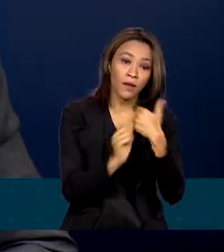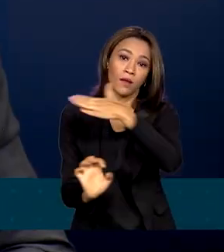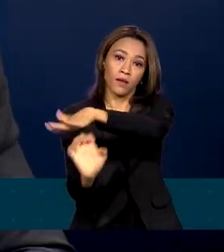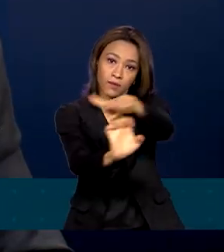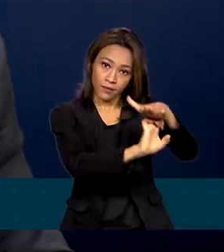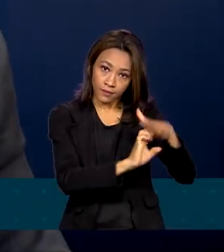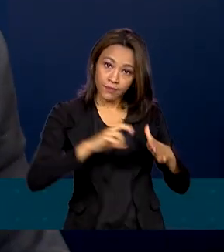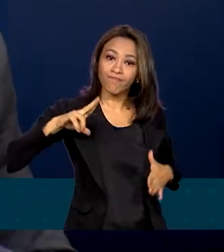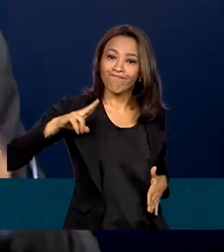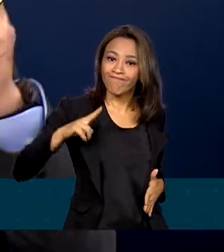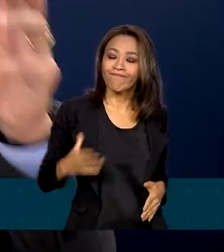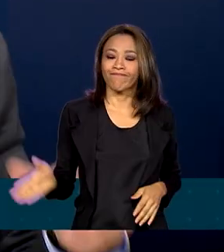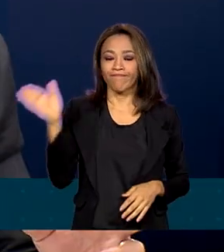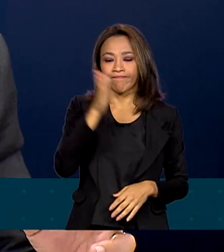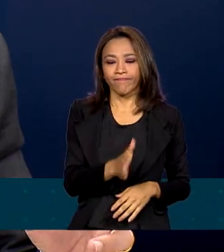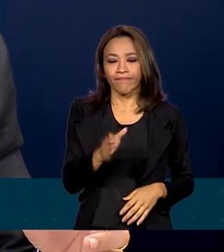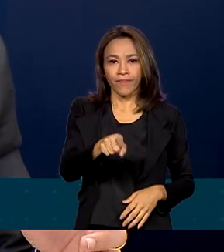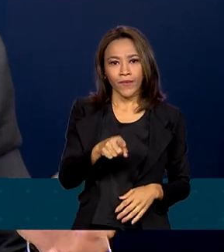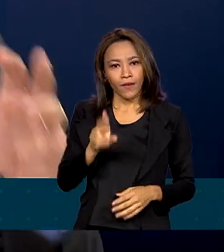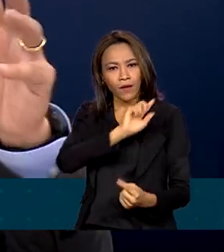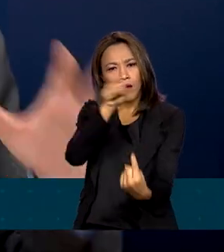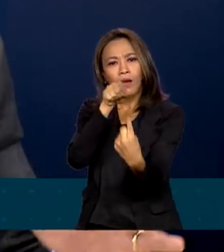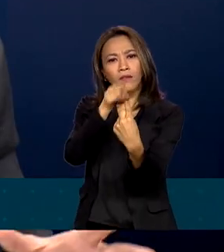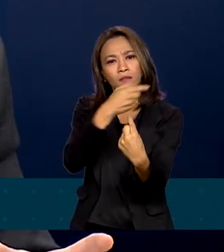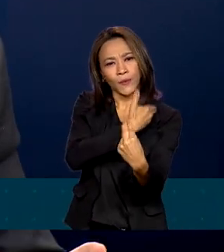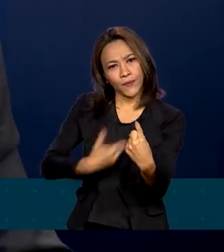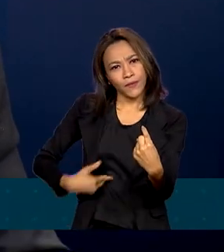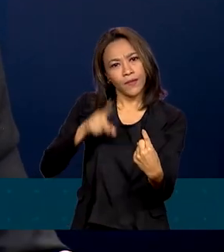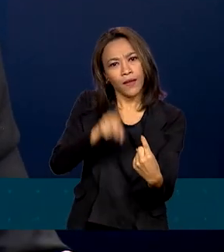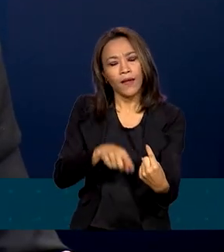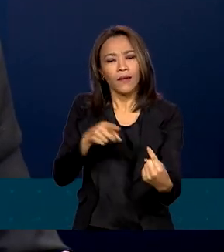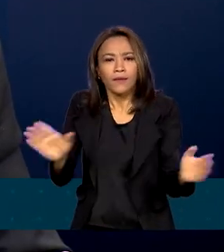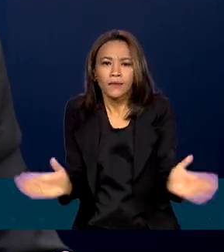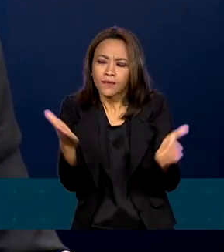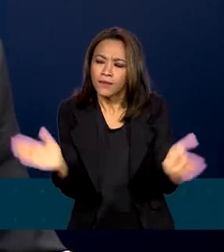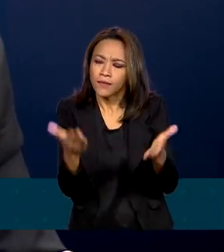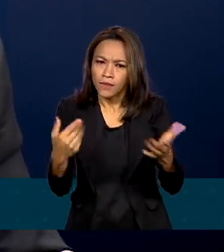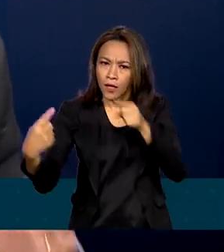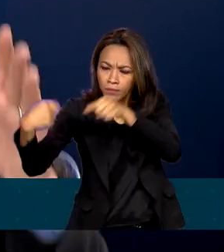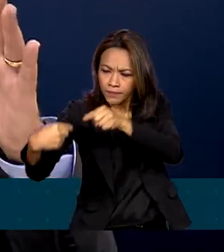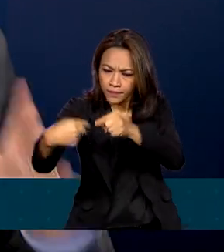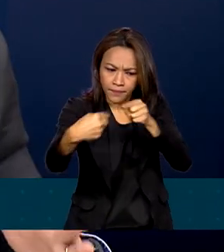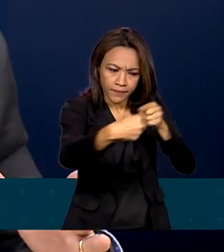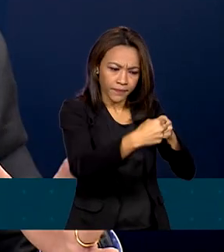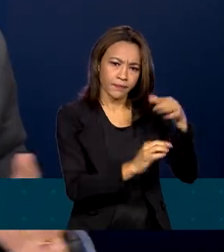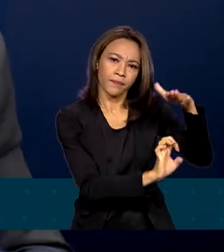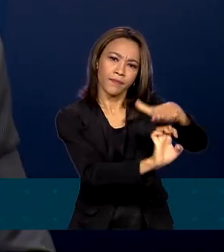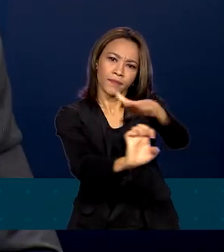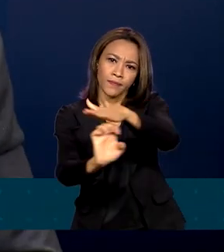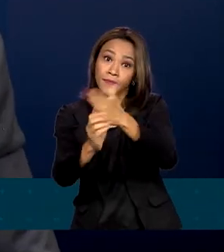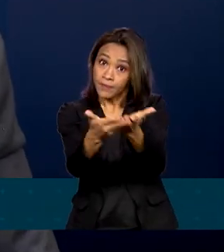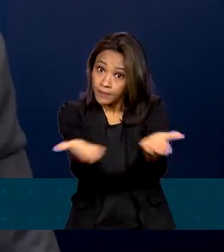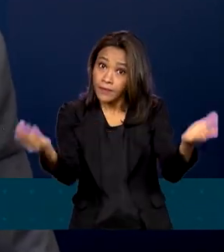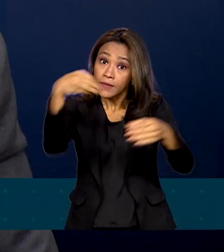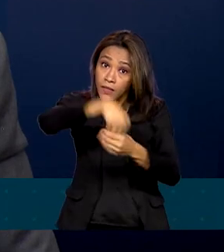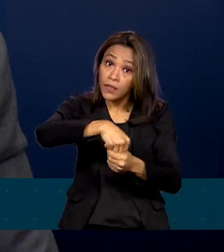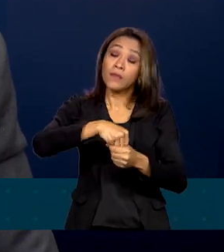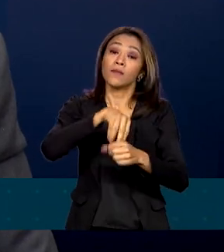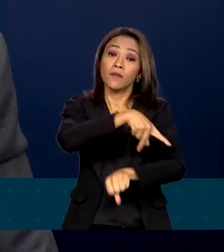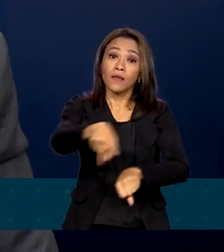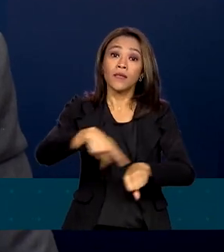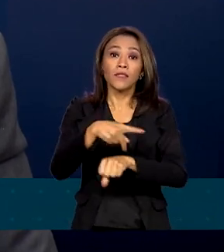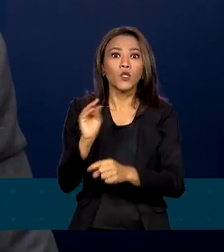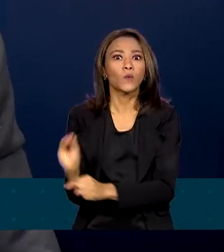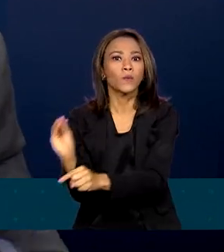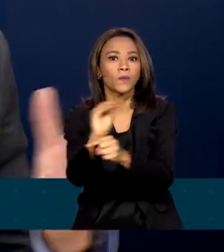A ideia do governo é ampliar investimento para fortalecer a competitividade internacional do país, preservando as condições